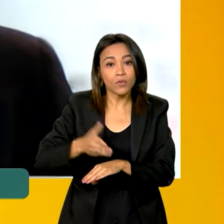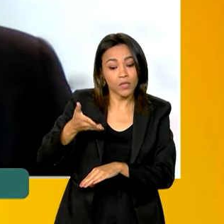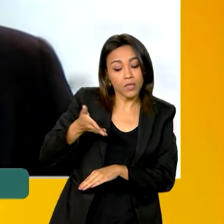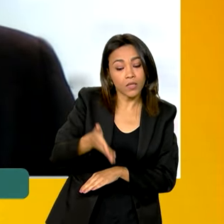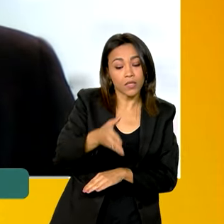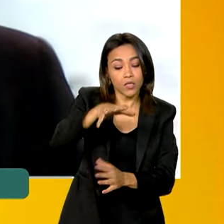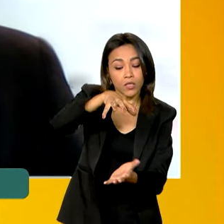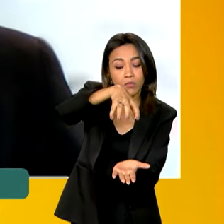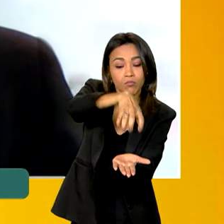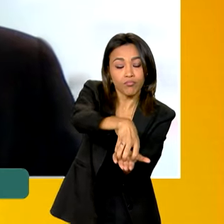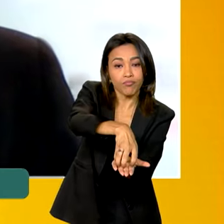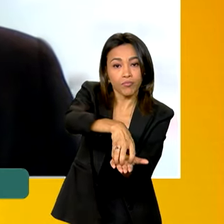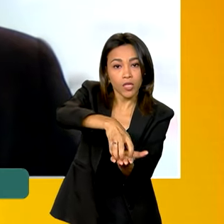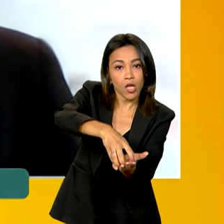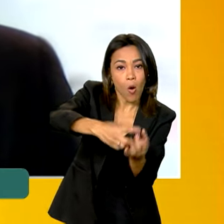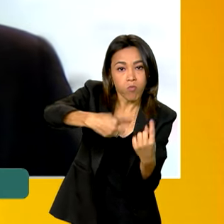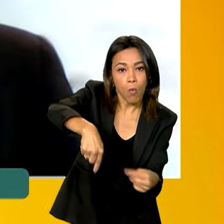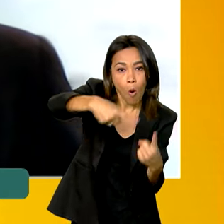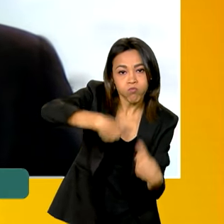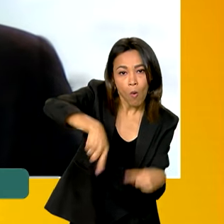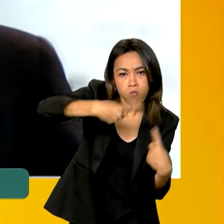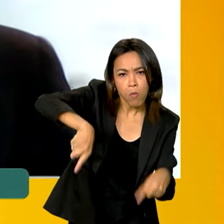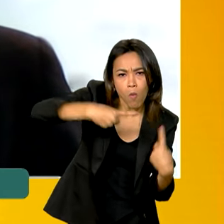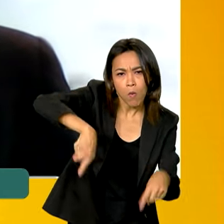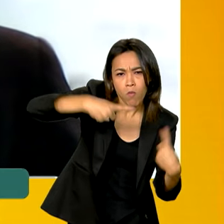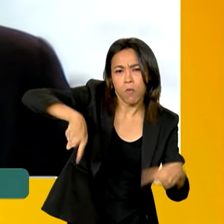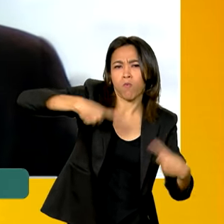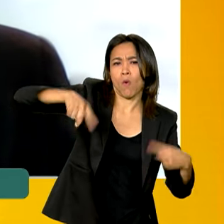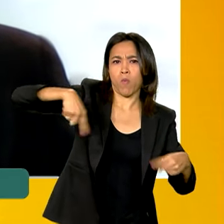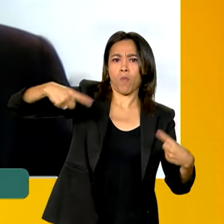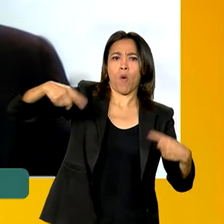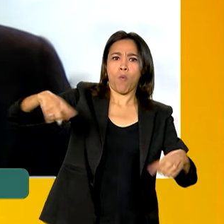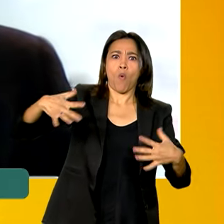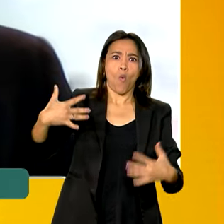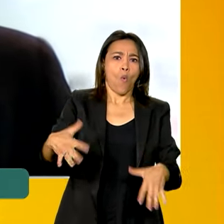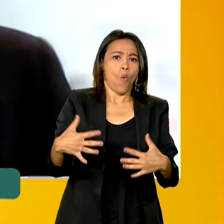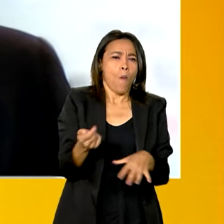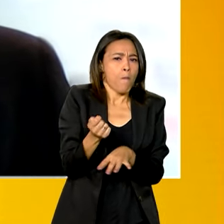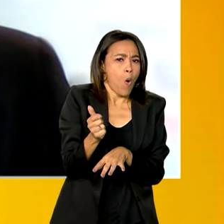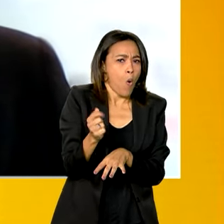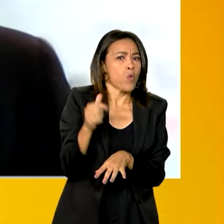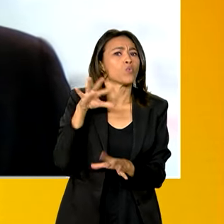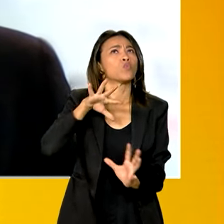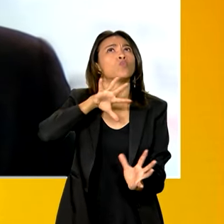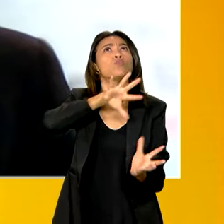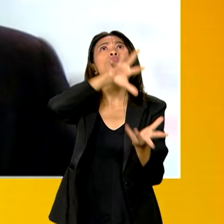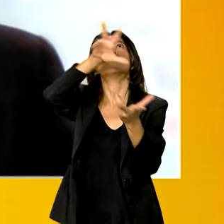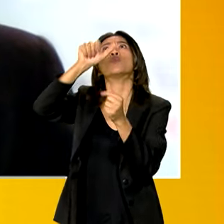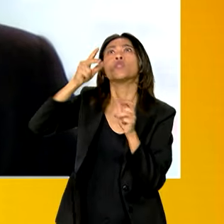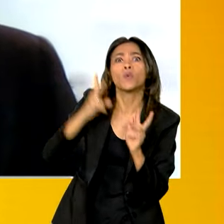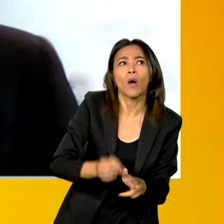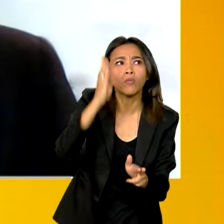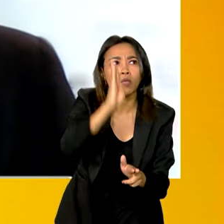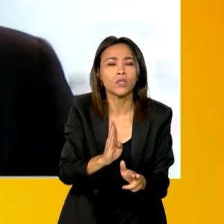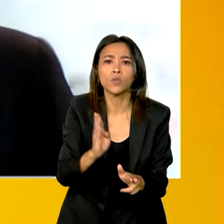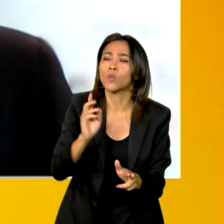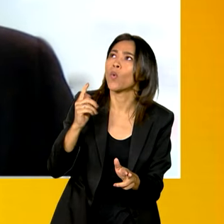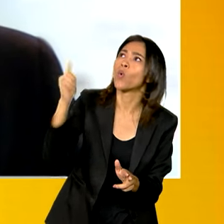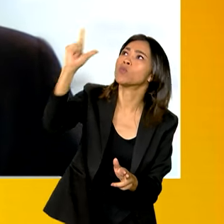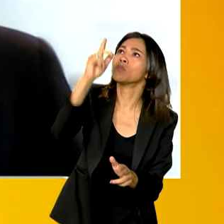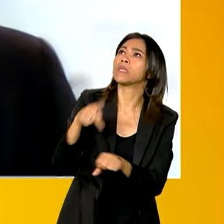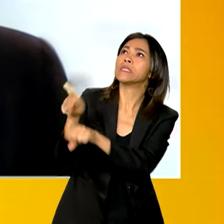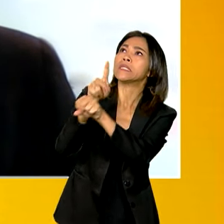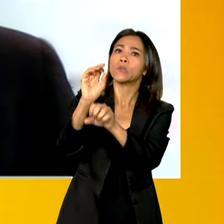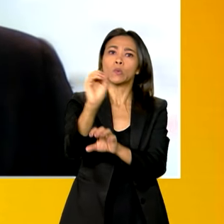um equipamento, acelerador síncroton de ponta, um dos poucos do mundo, com a qualidade técnica e da